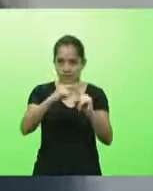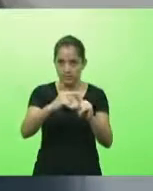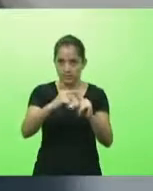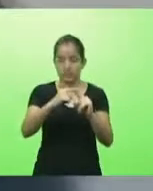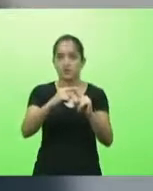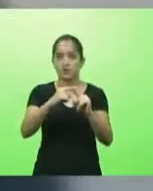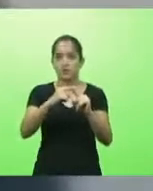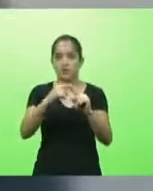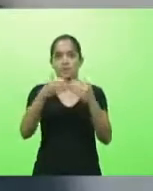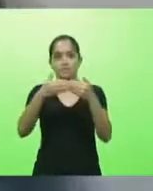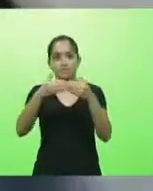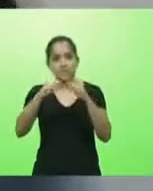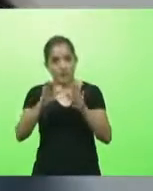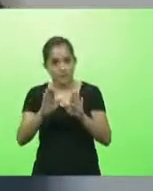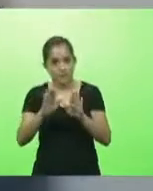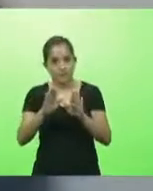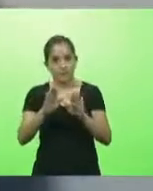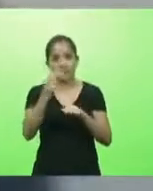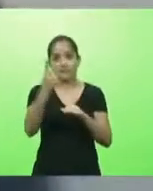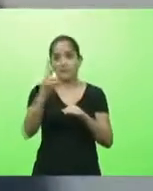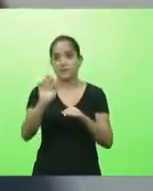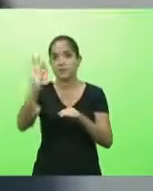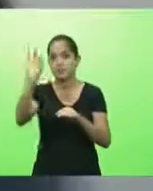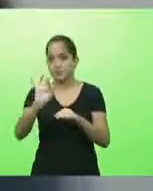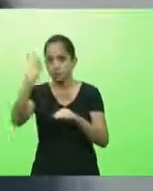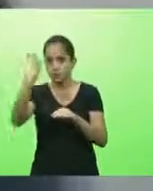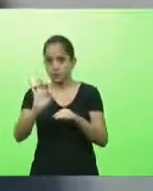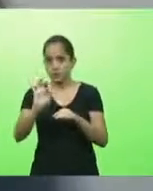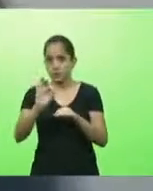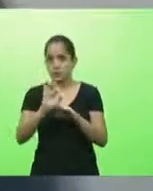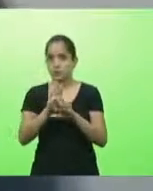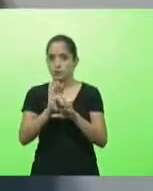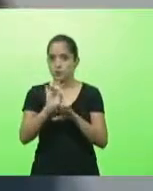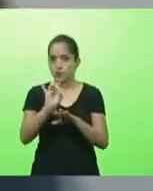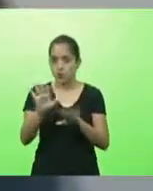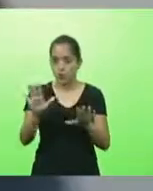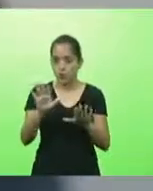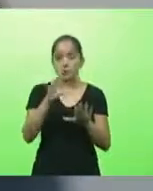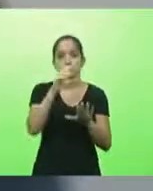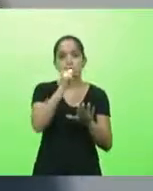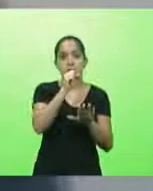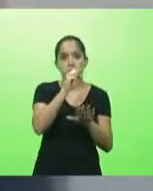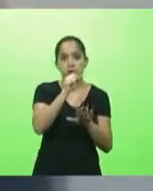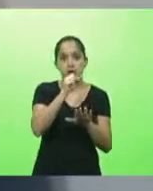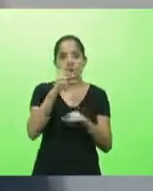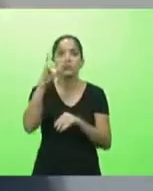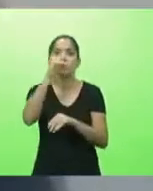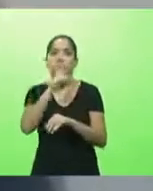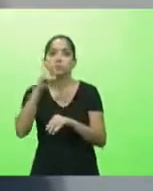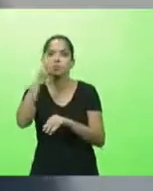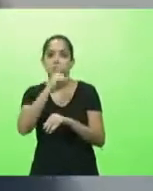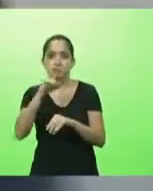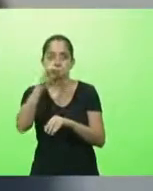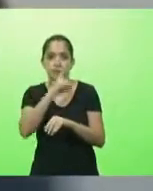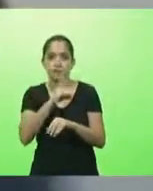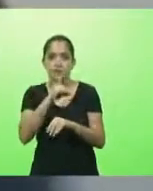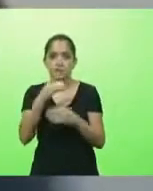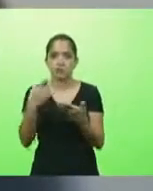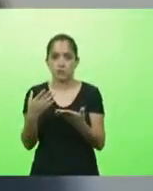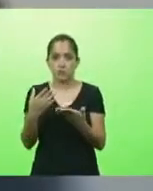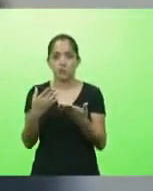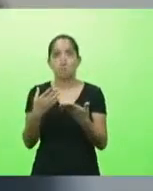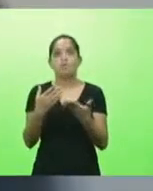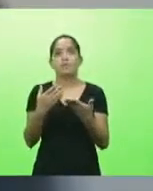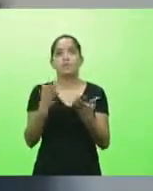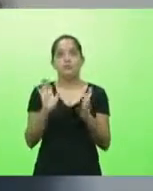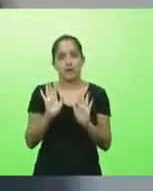com a capacidade de 25% no sábado e no domingo é que a igreja